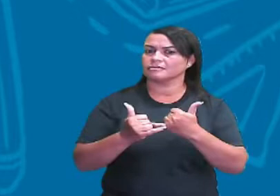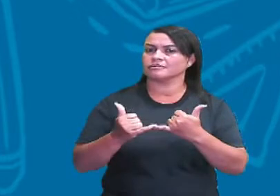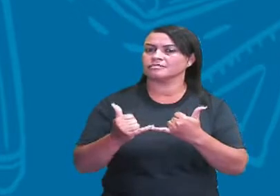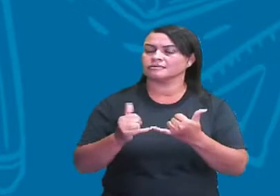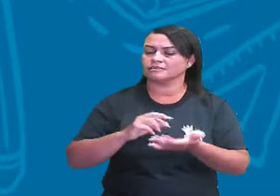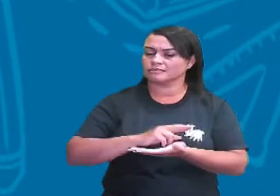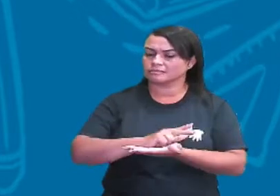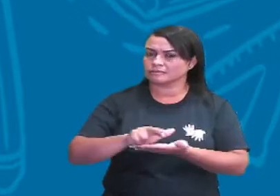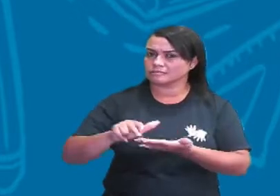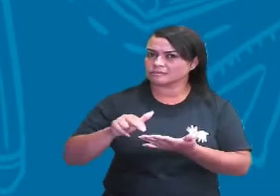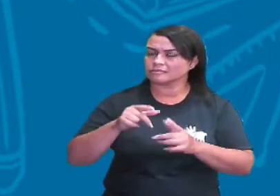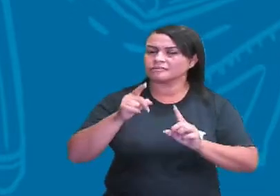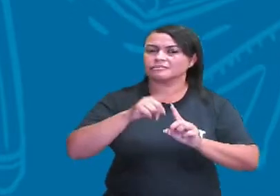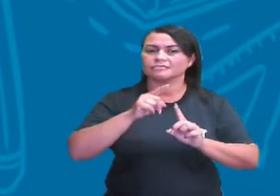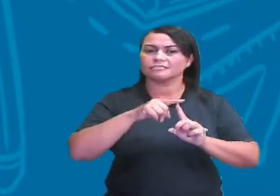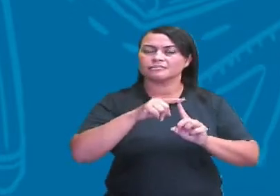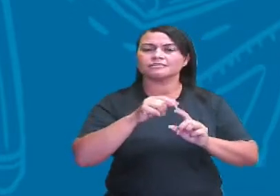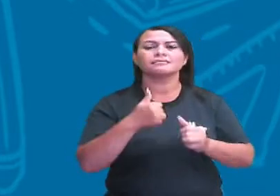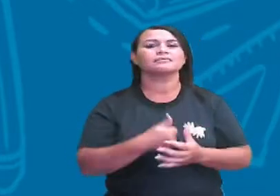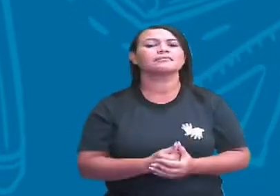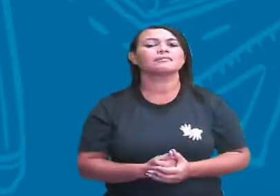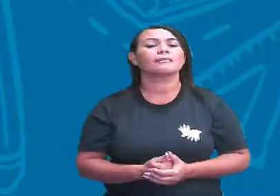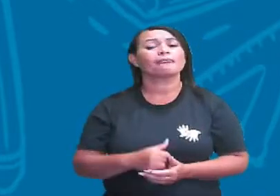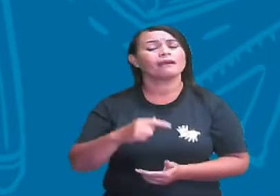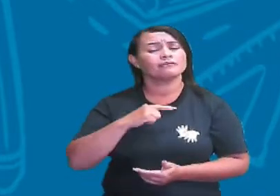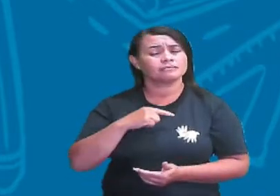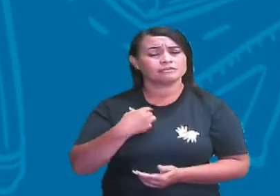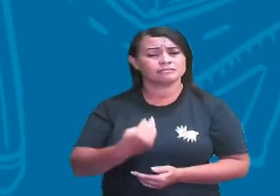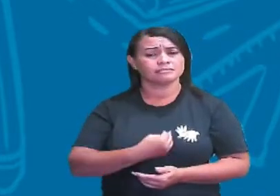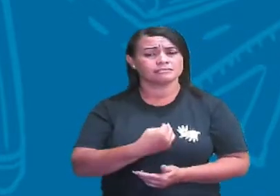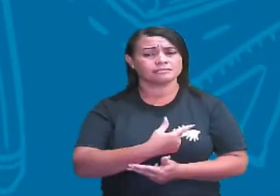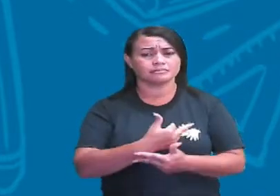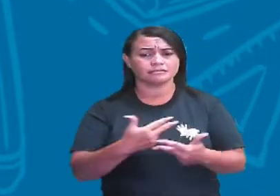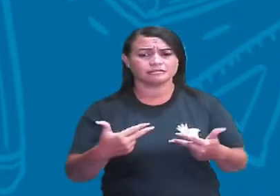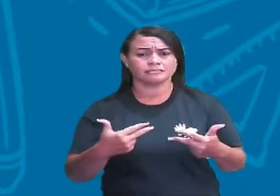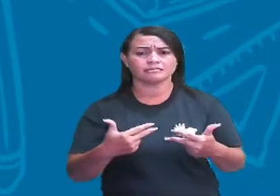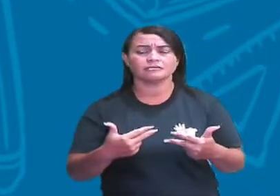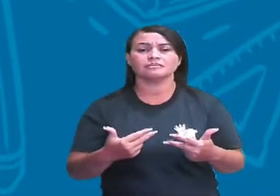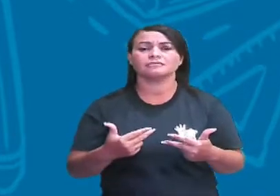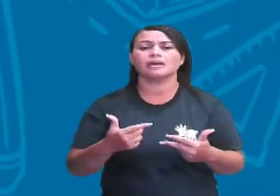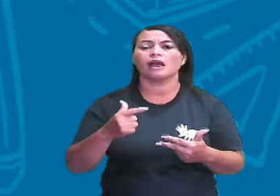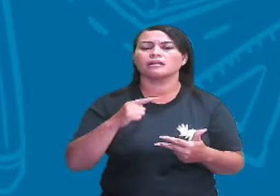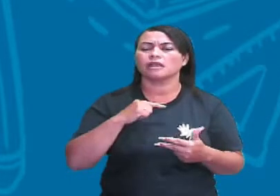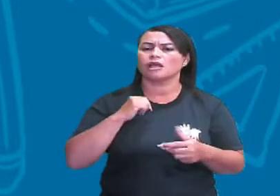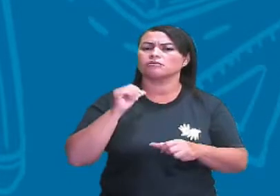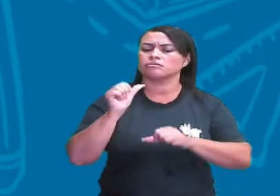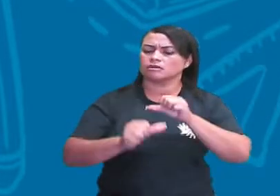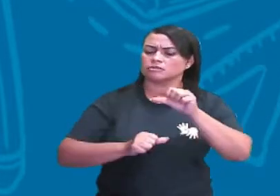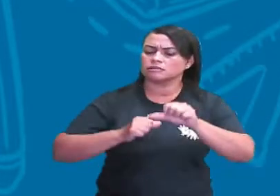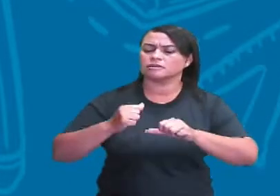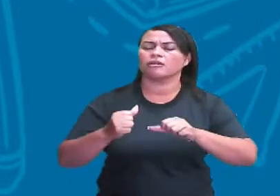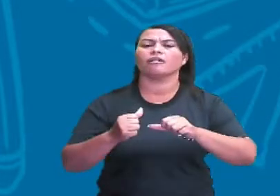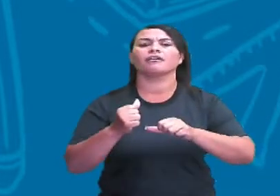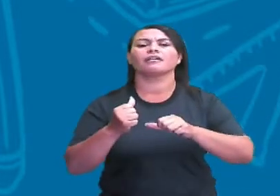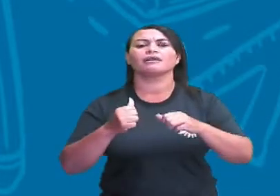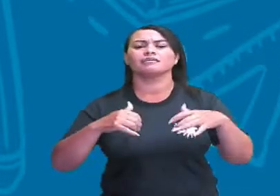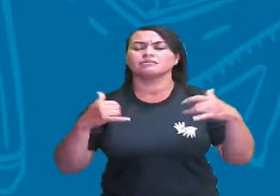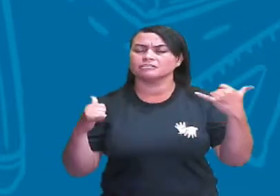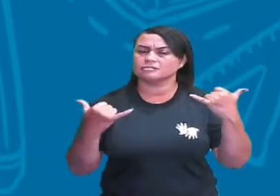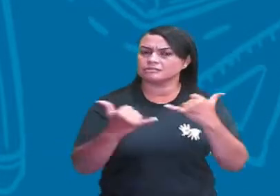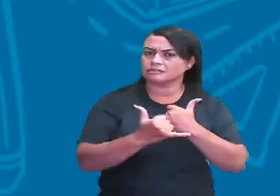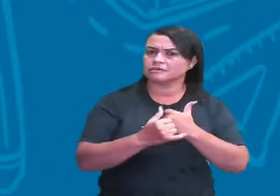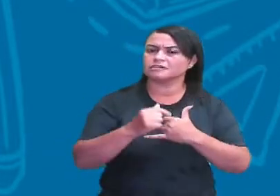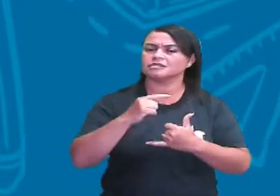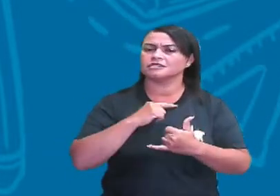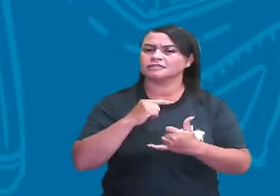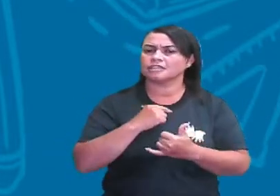os diferentes tipos de organismos, tá certo? Entre os seres vivos, certo? Eles trocam energia, eles obtêm